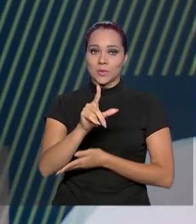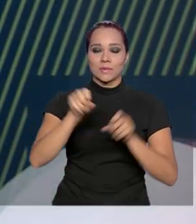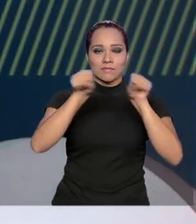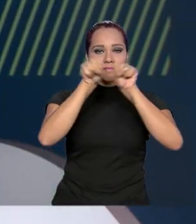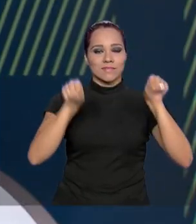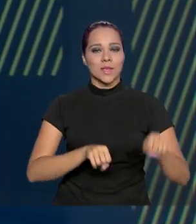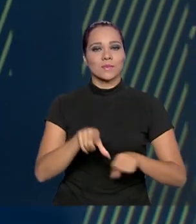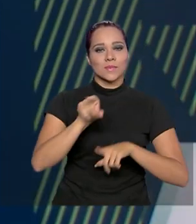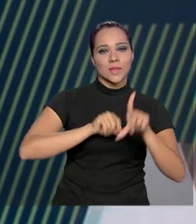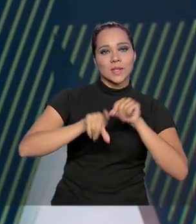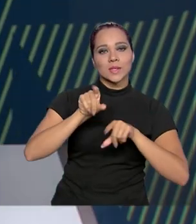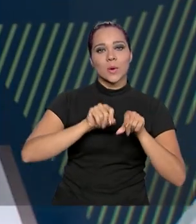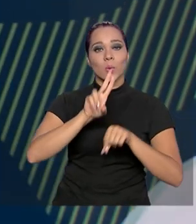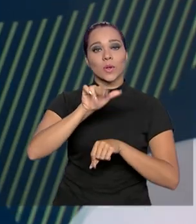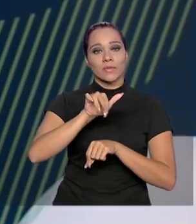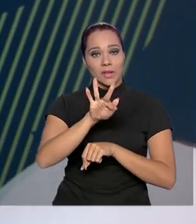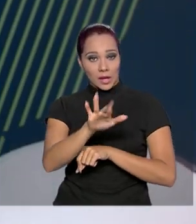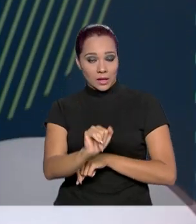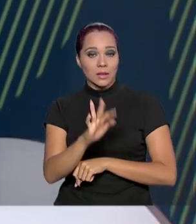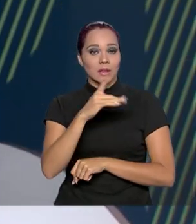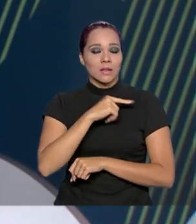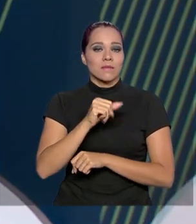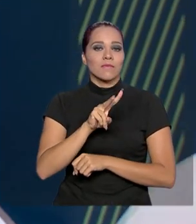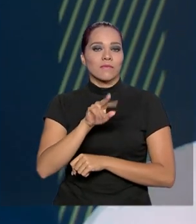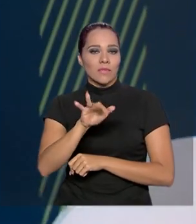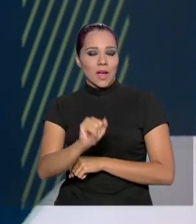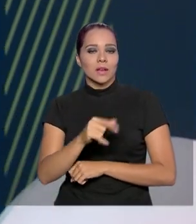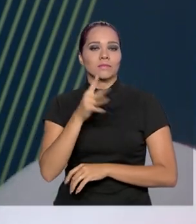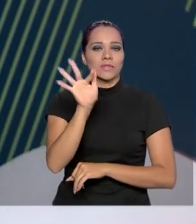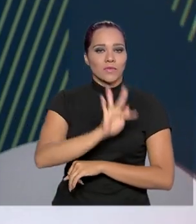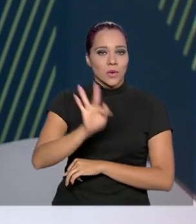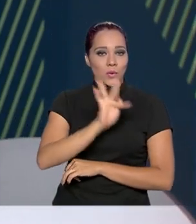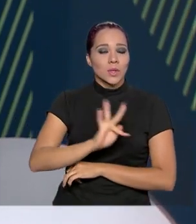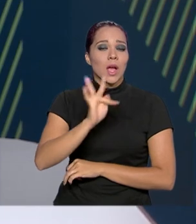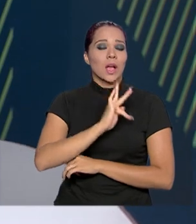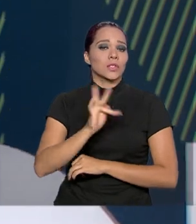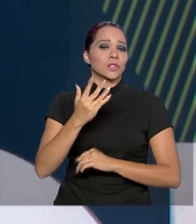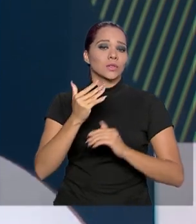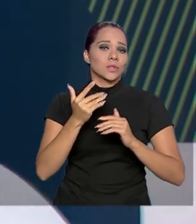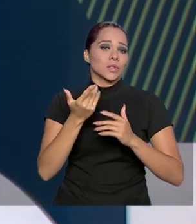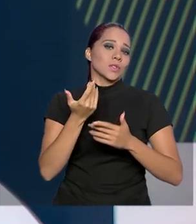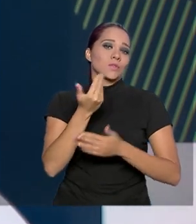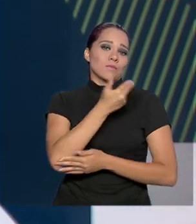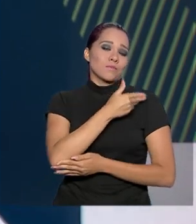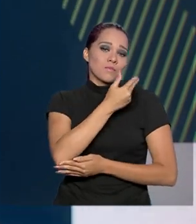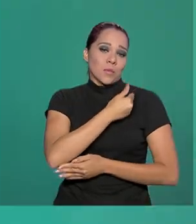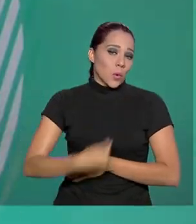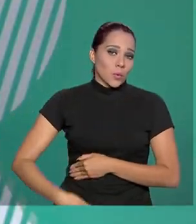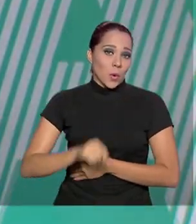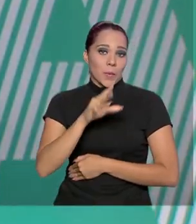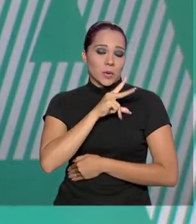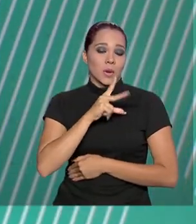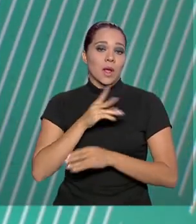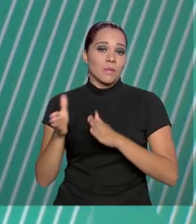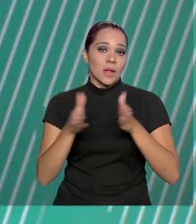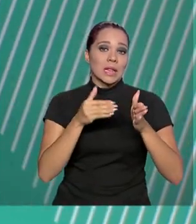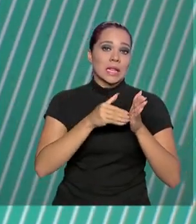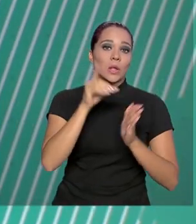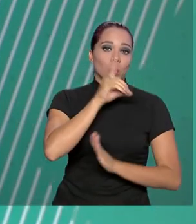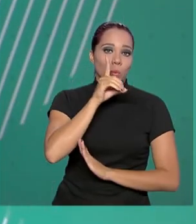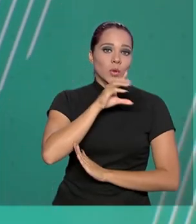Seleção Unificada, que oferece vaga em instituições públicas de ensino superior. O prazo vai até domingo, dia 26.